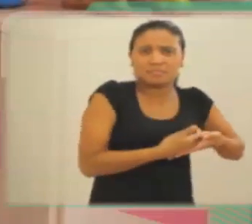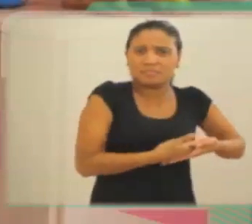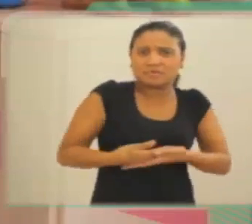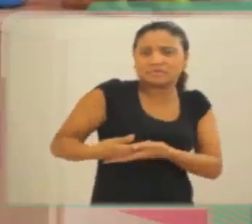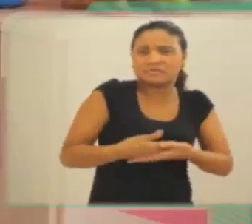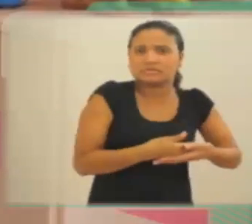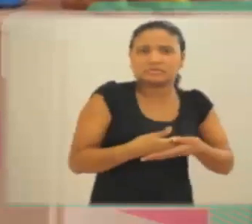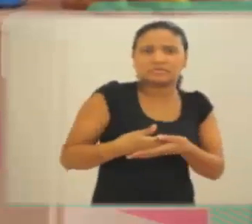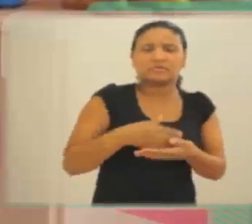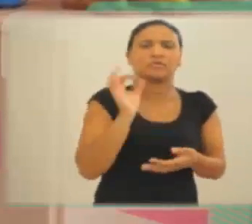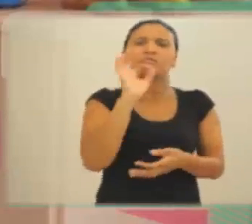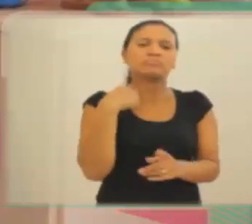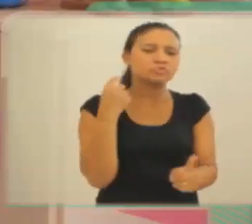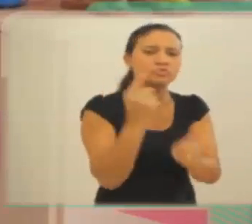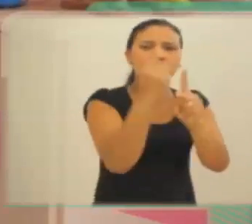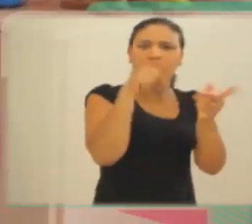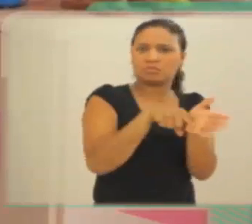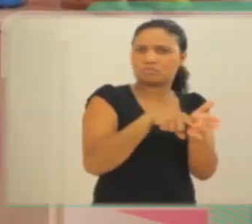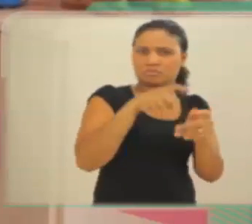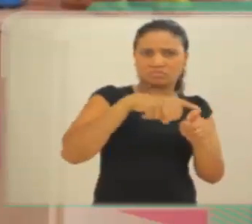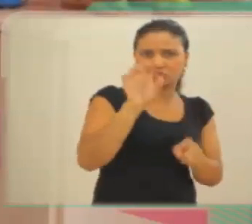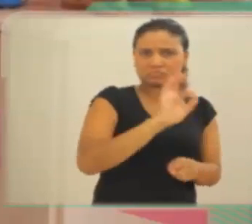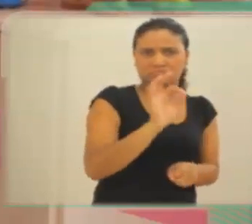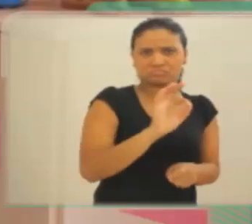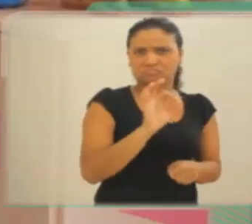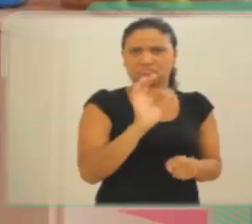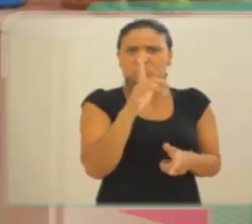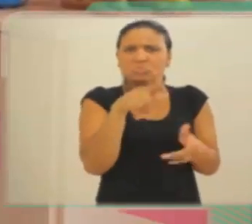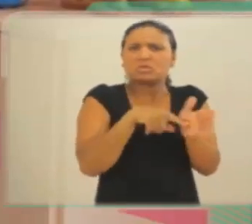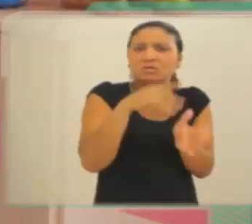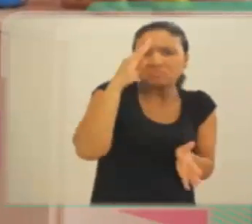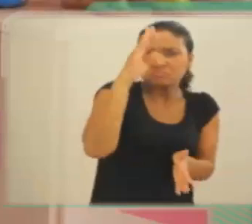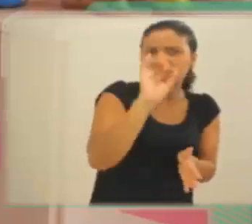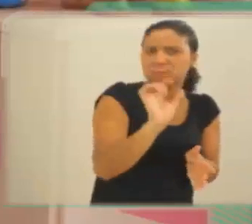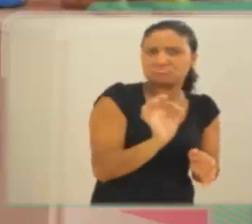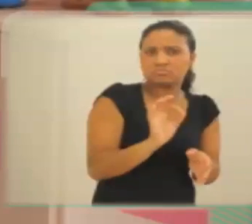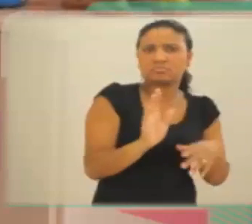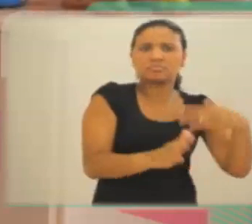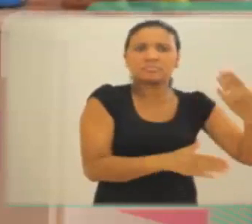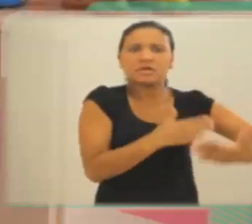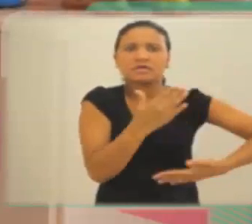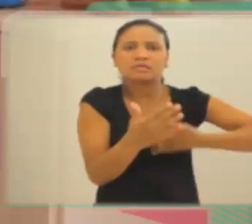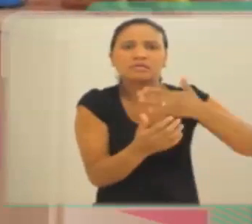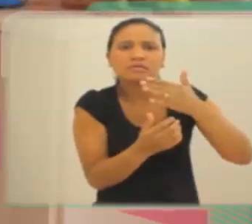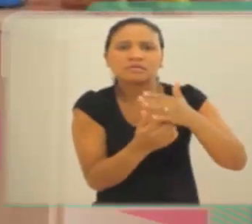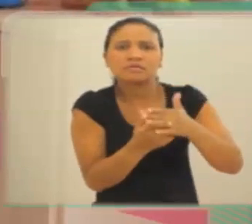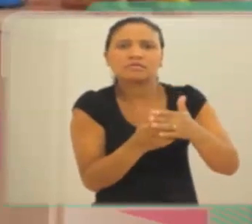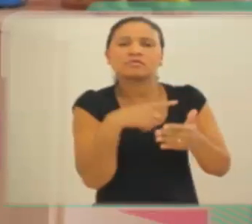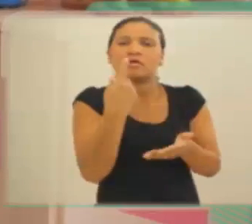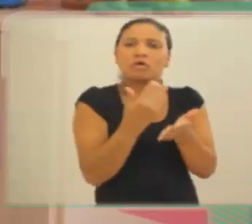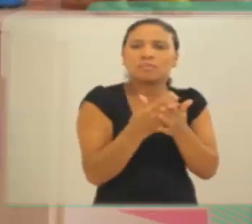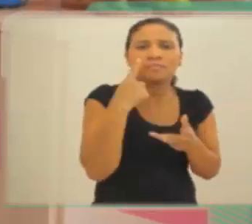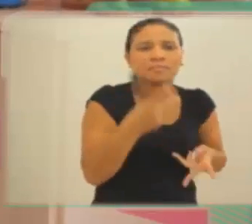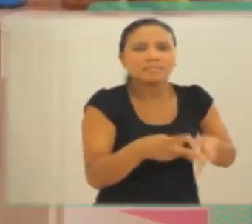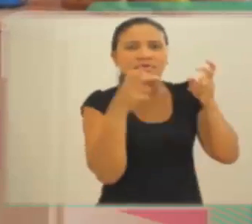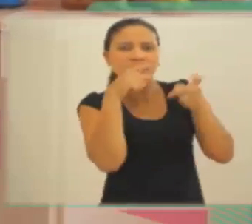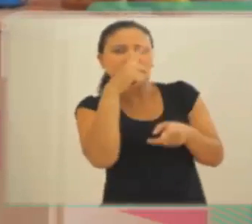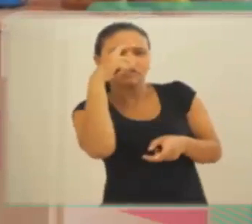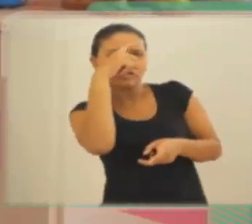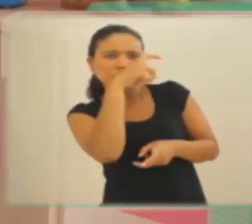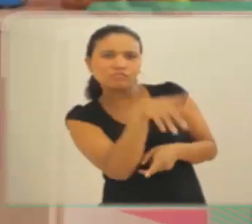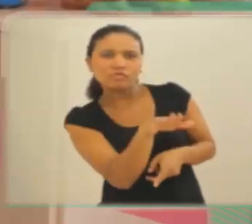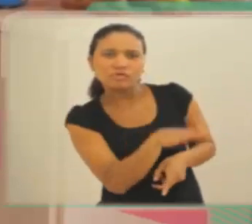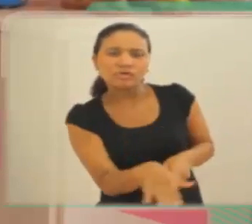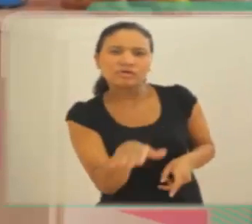a princípio. E com o passar do tempo, muitas vezes nós aqui começamos a perceber uma série